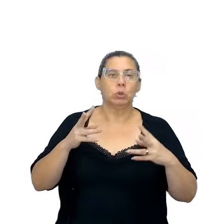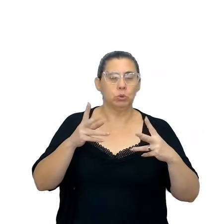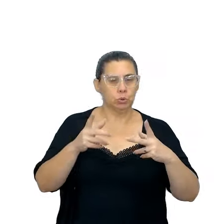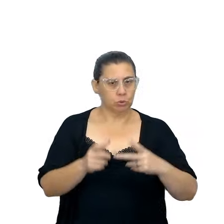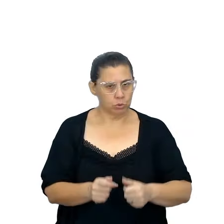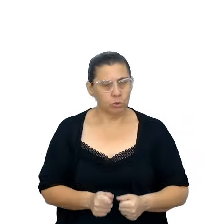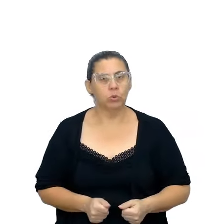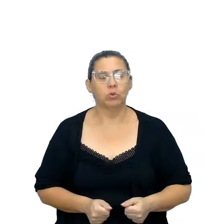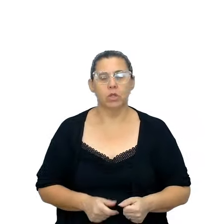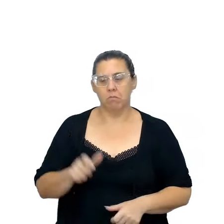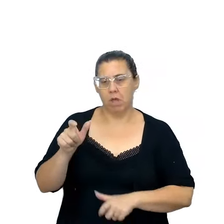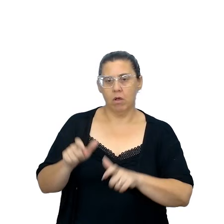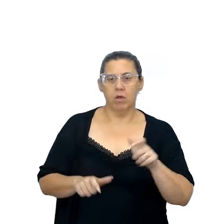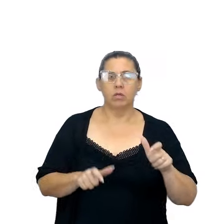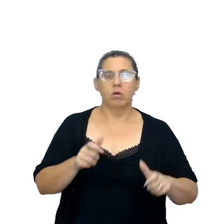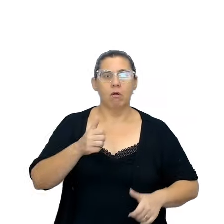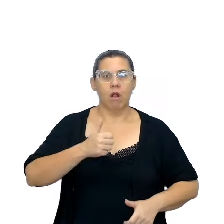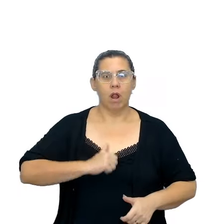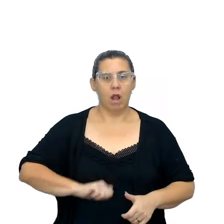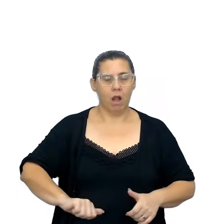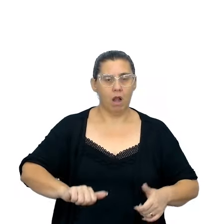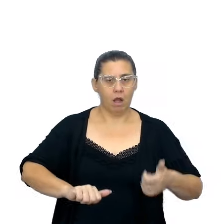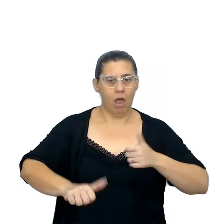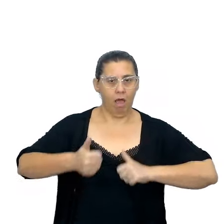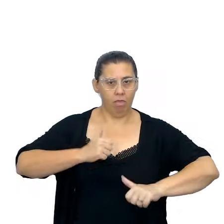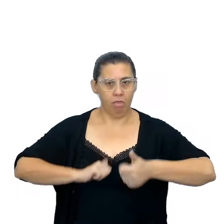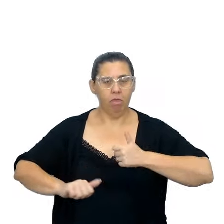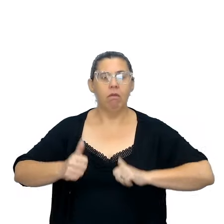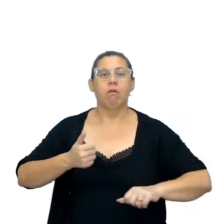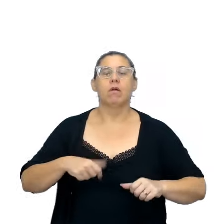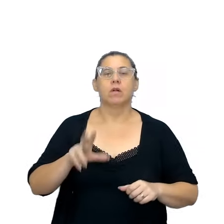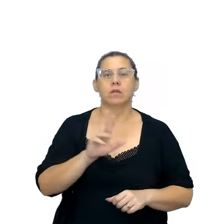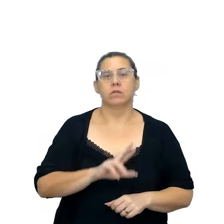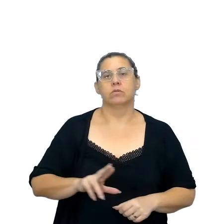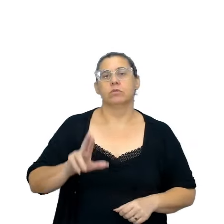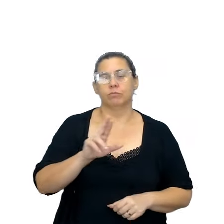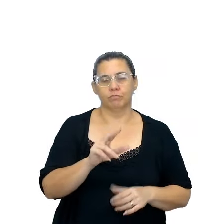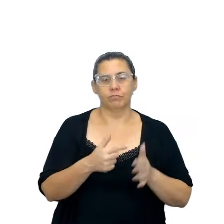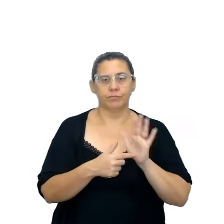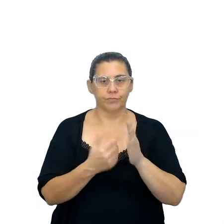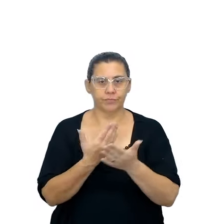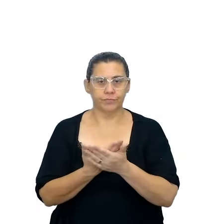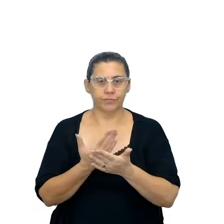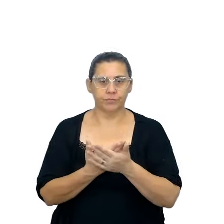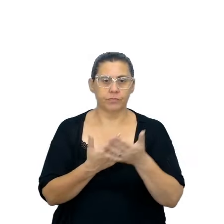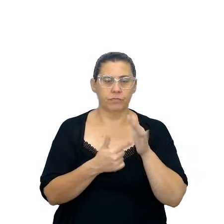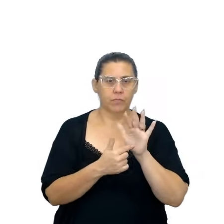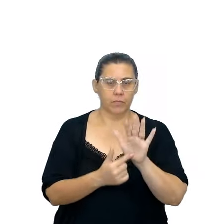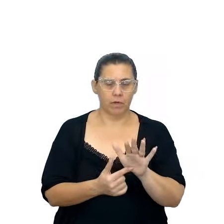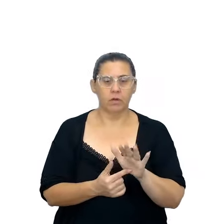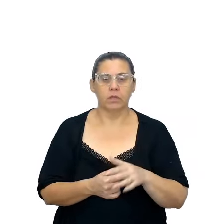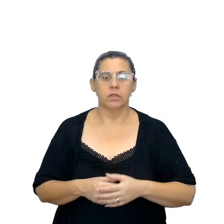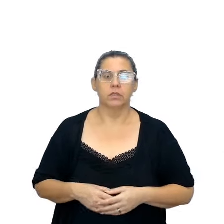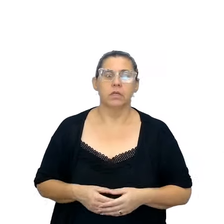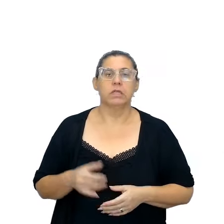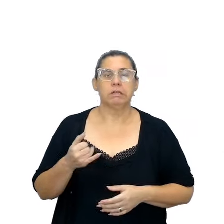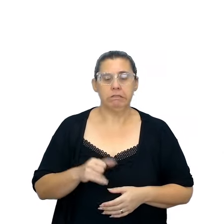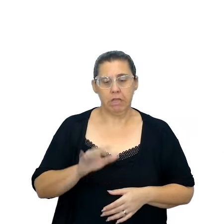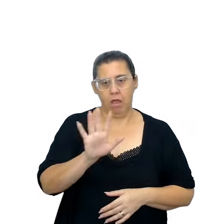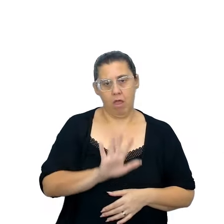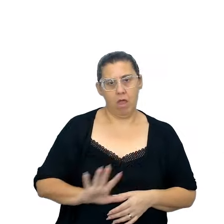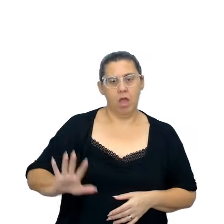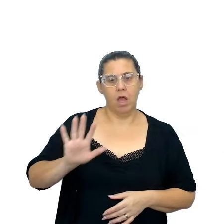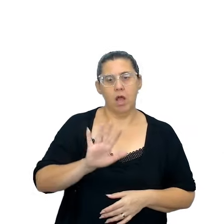se pauta, né, para poder estudar, para encenar. Então, essas rubricas dizem se a cena é